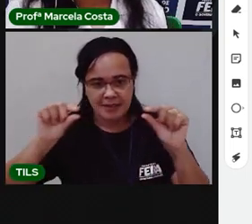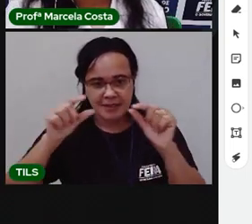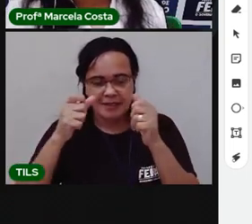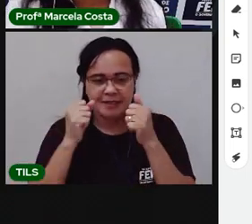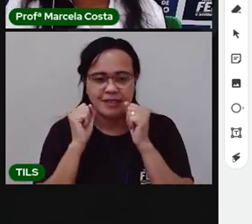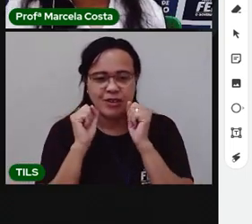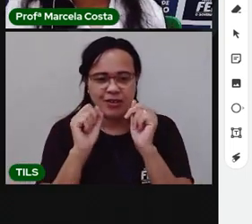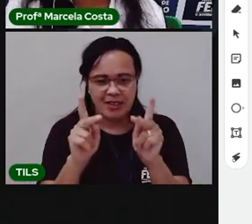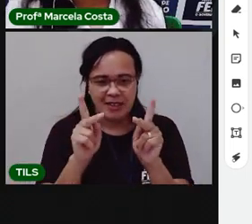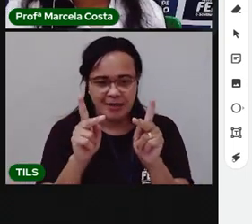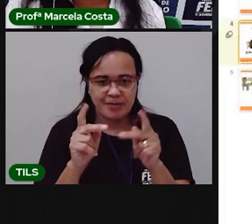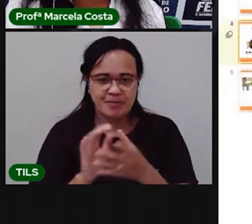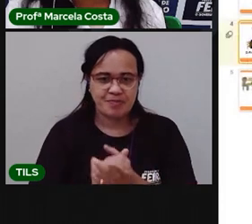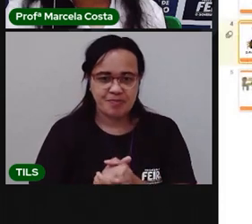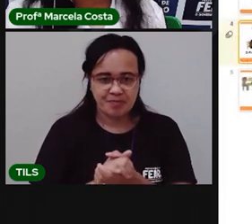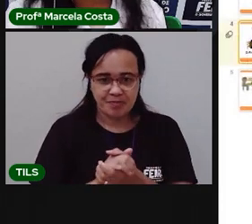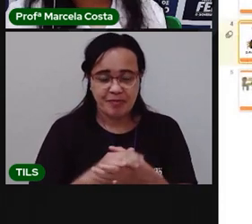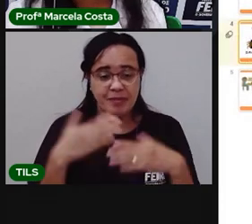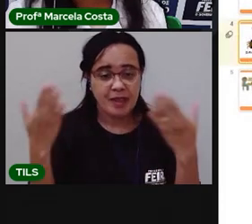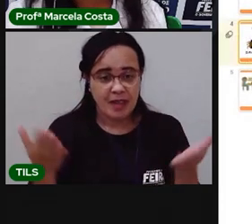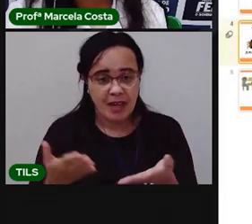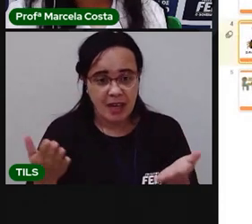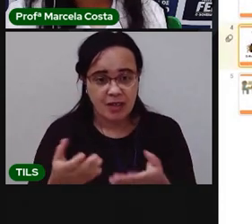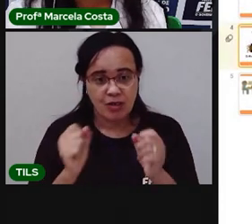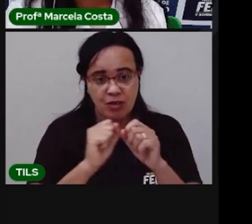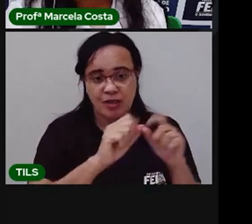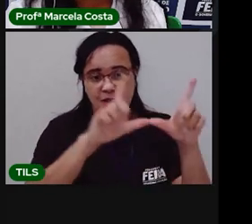Vamos voltar aqui para a nossa apresentação.